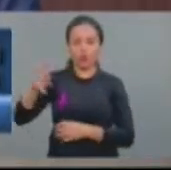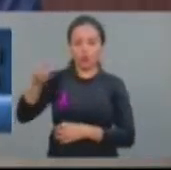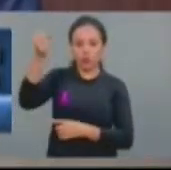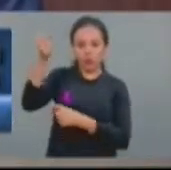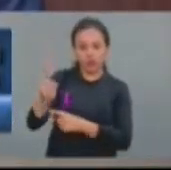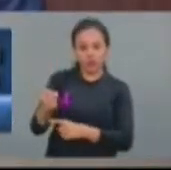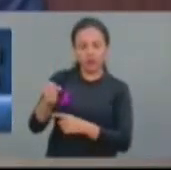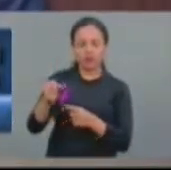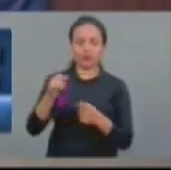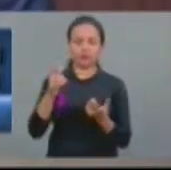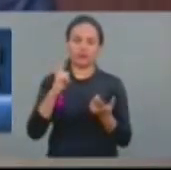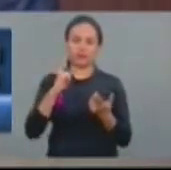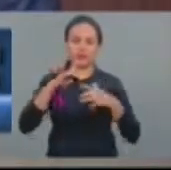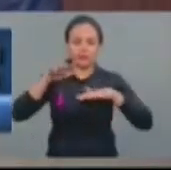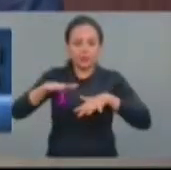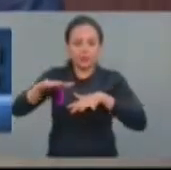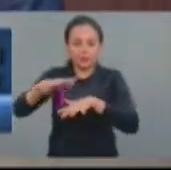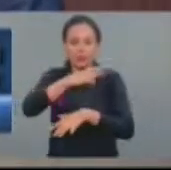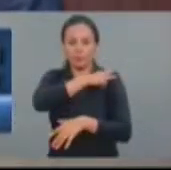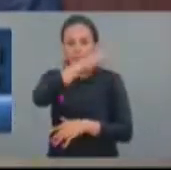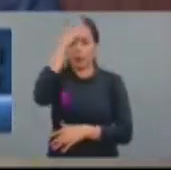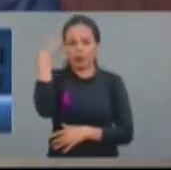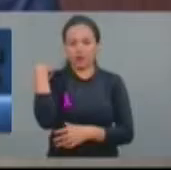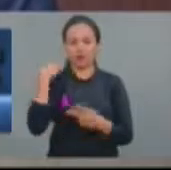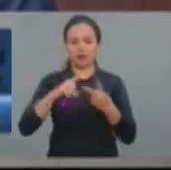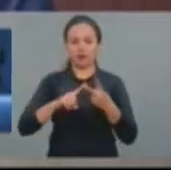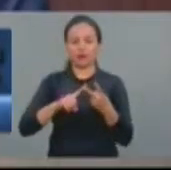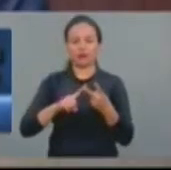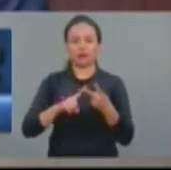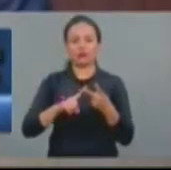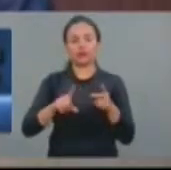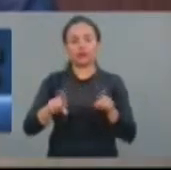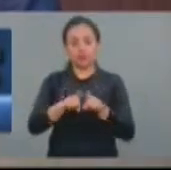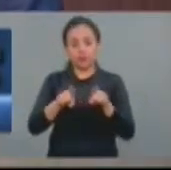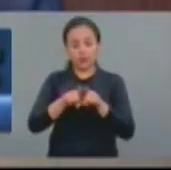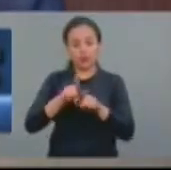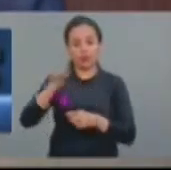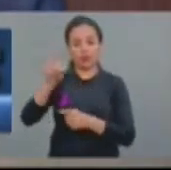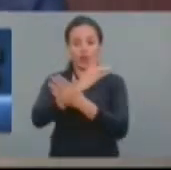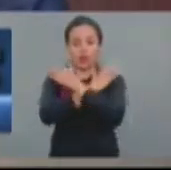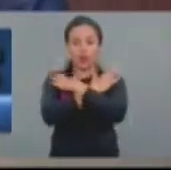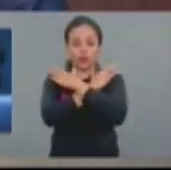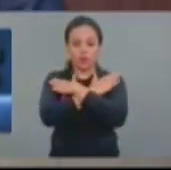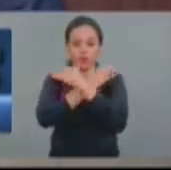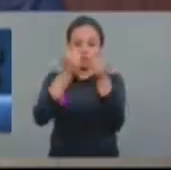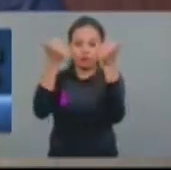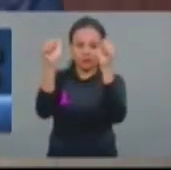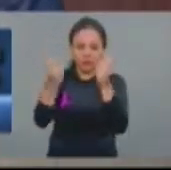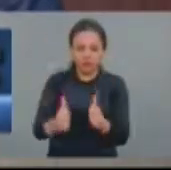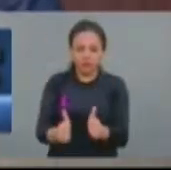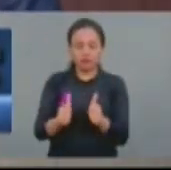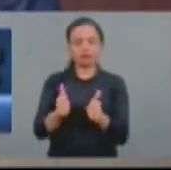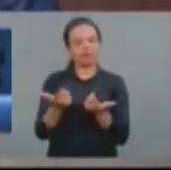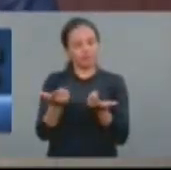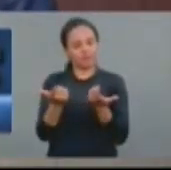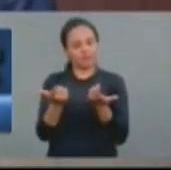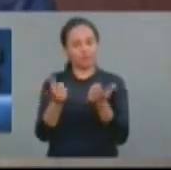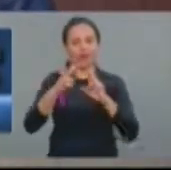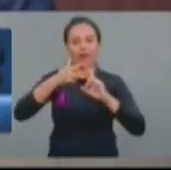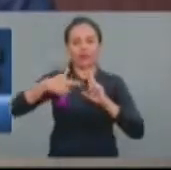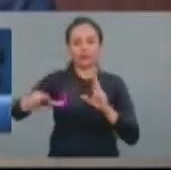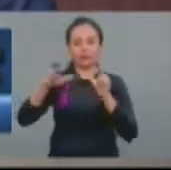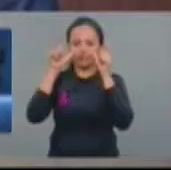Norte, como é o caso dos festejos de São Francisco em Canidé. Farão com isso daí, que nós possamos fortalecer